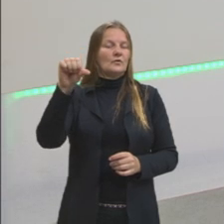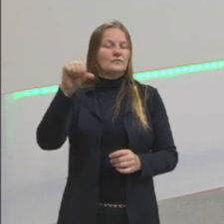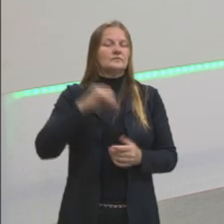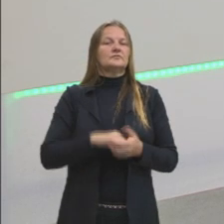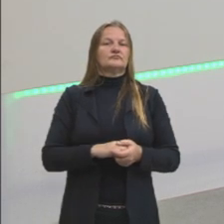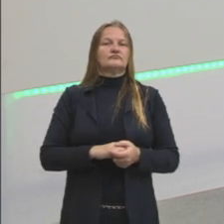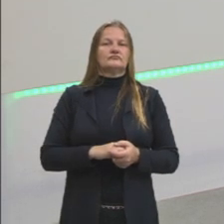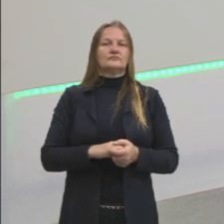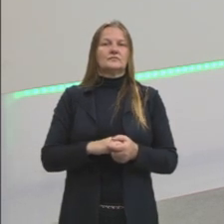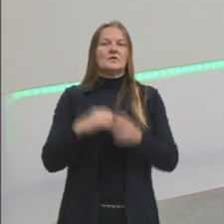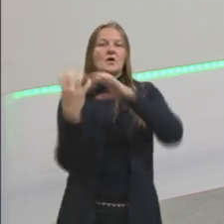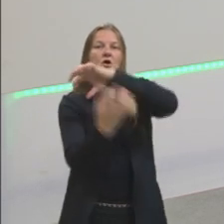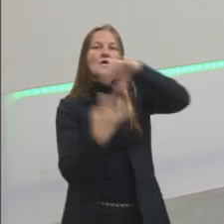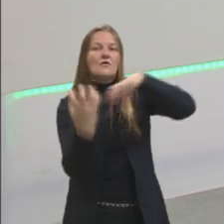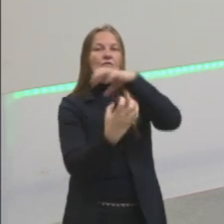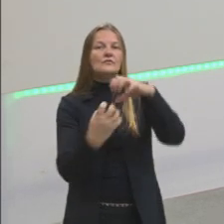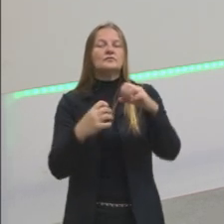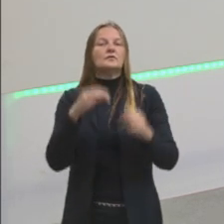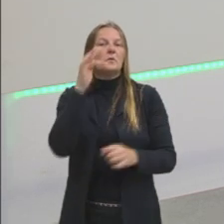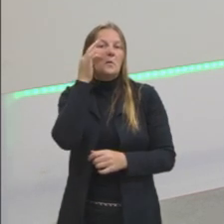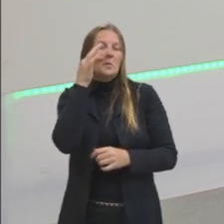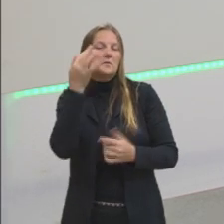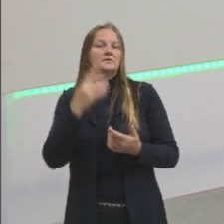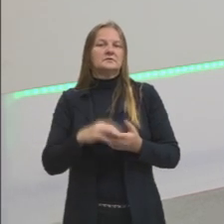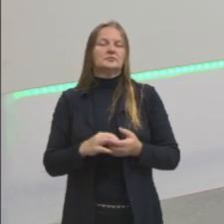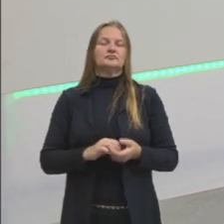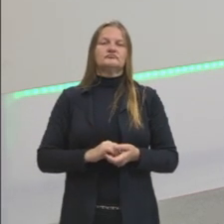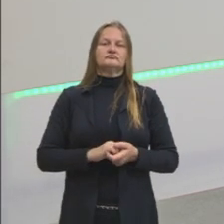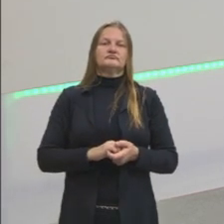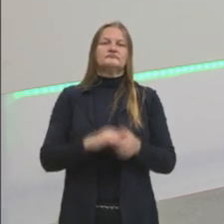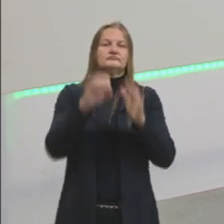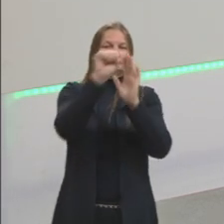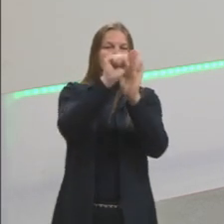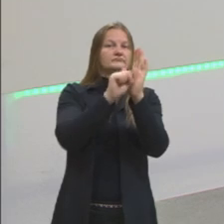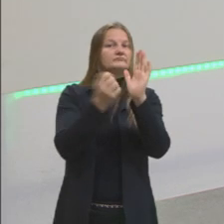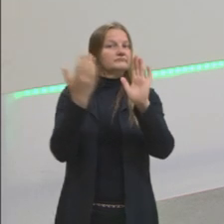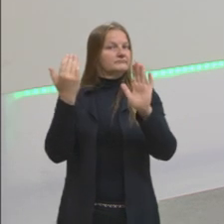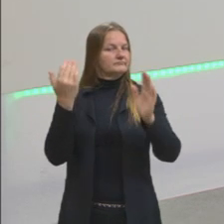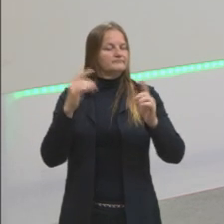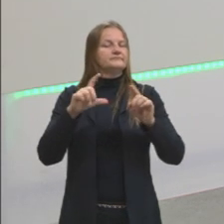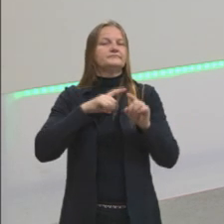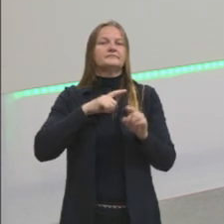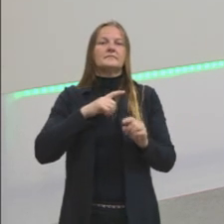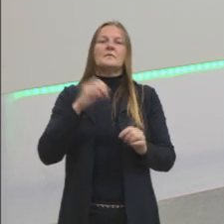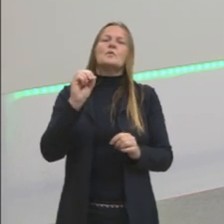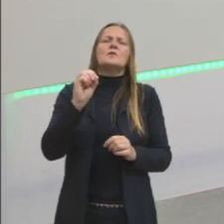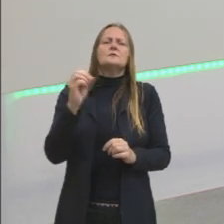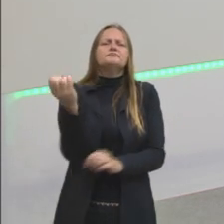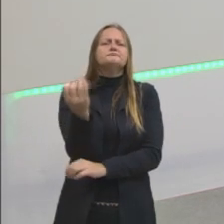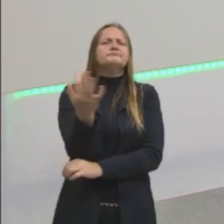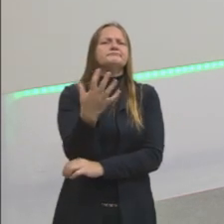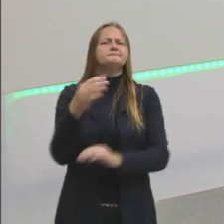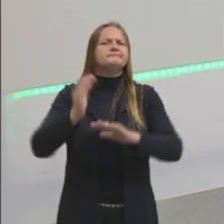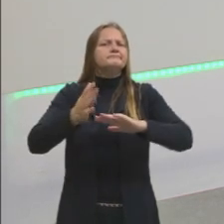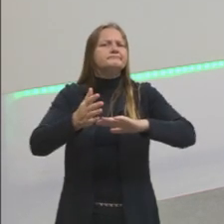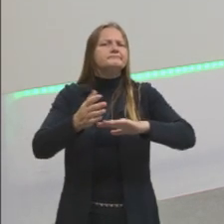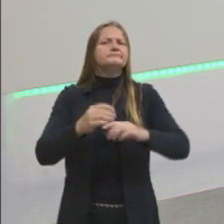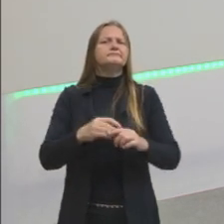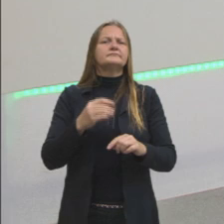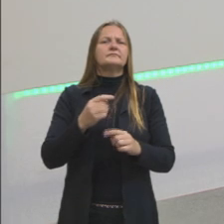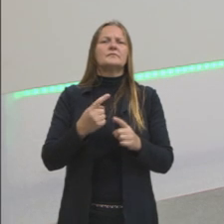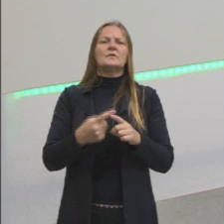corresponde ao período da modernidade. A modernidade vai se caracterizar, a característica